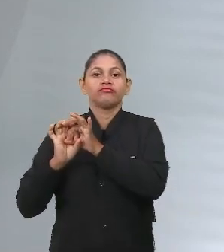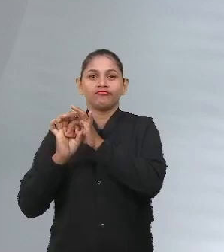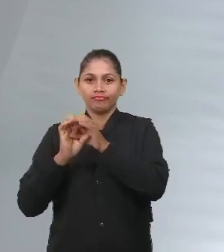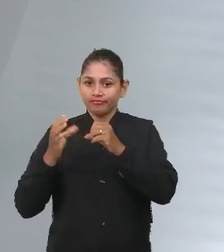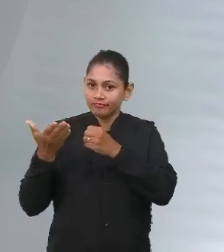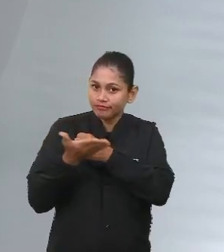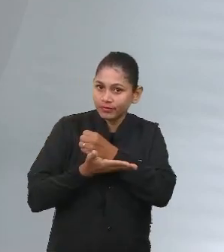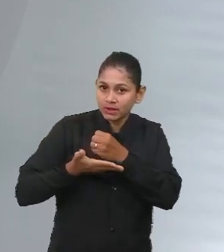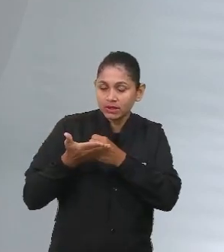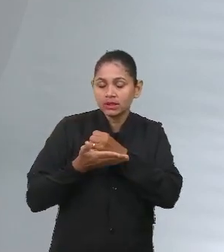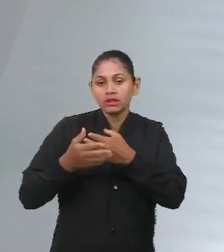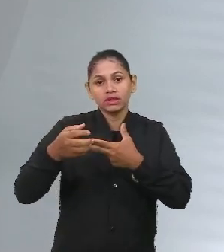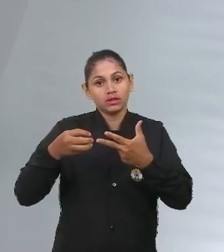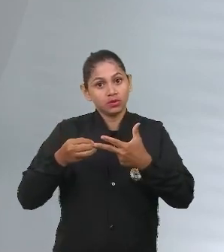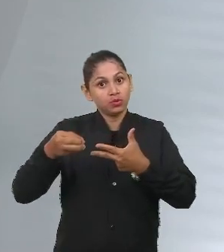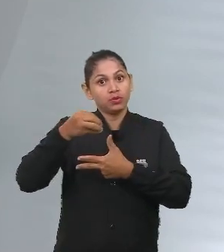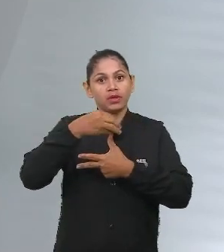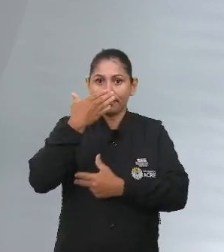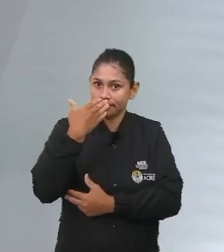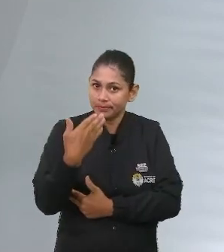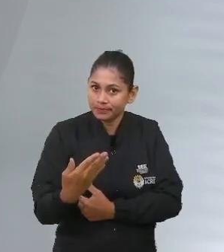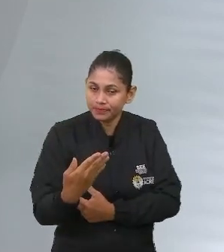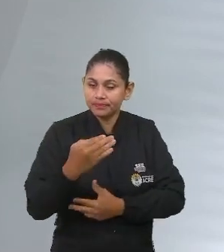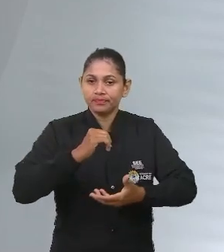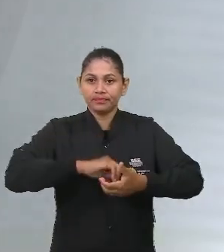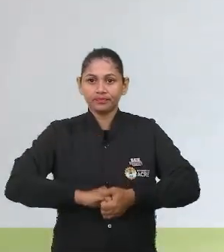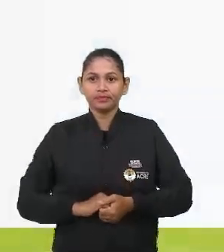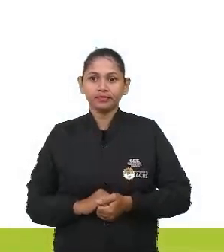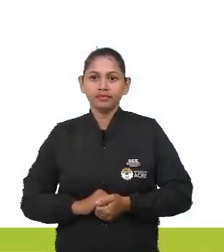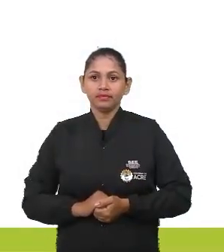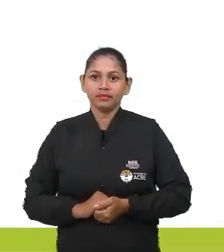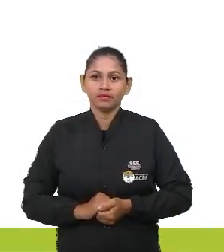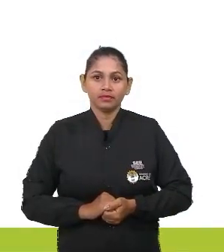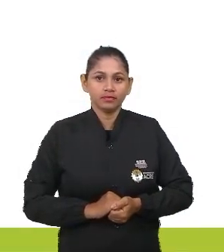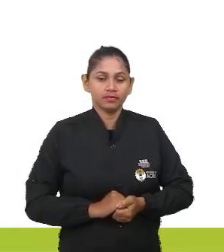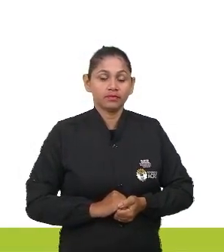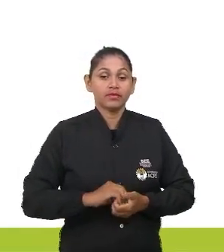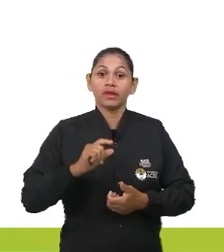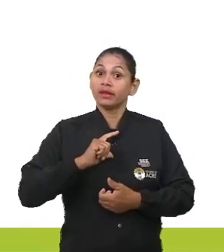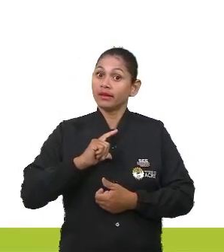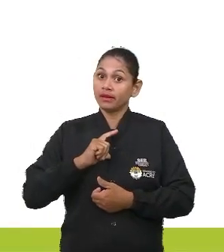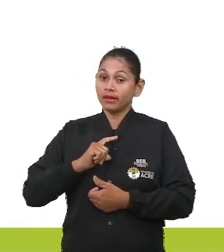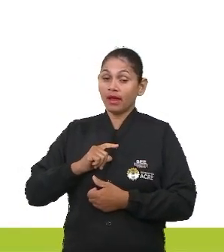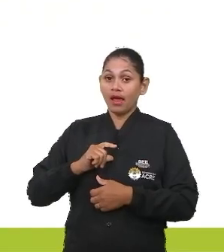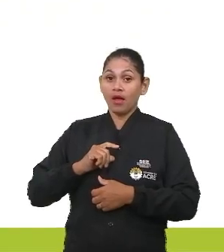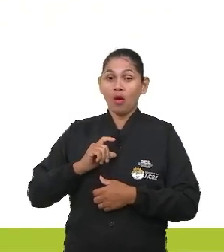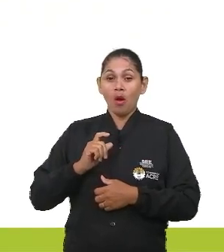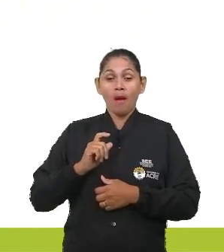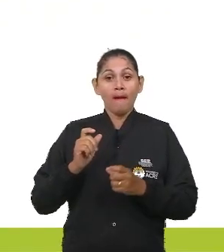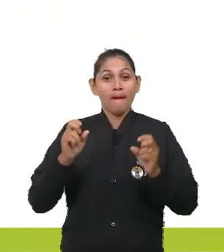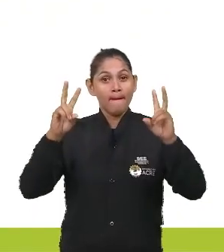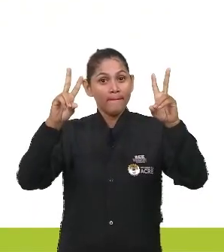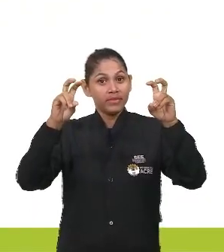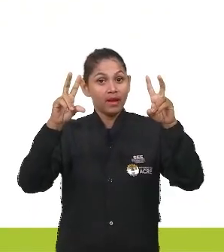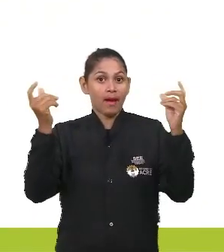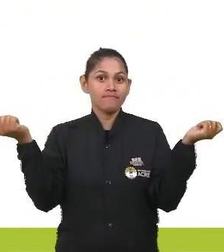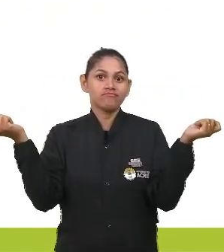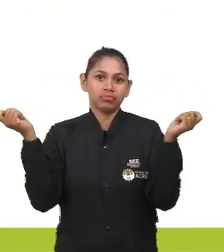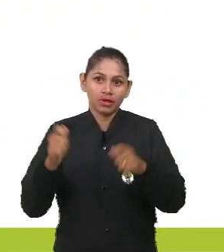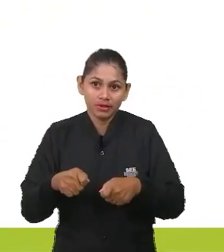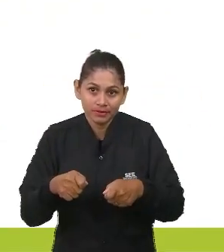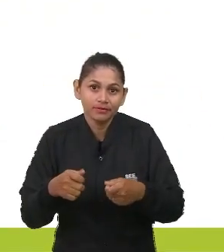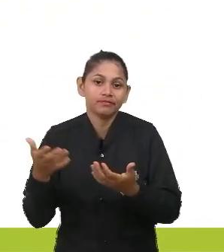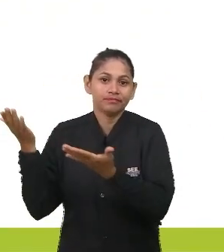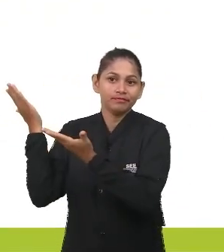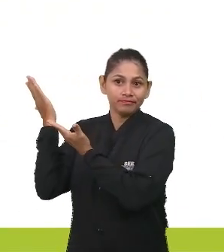o Enem colocou como tema. E aí eu tenho aqui, para vocês, um possível tema para este ano. Nos últimos